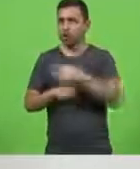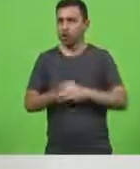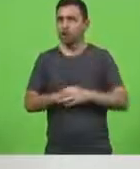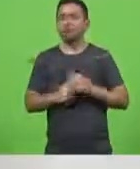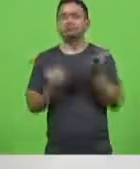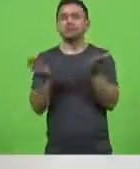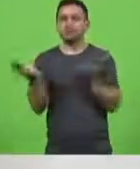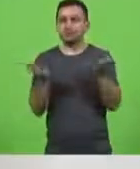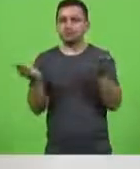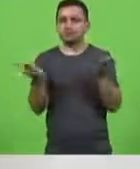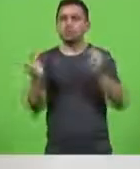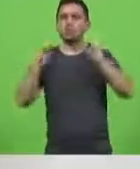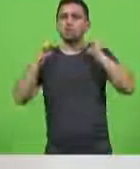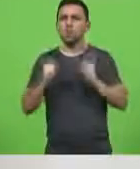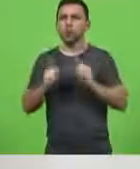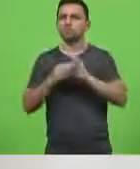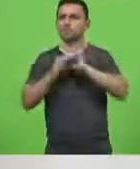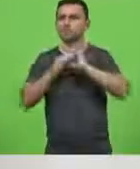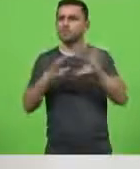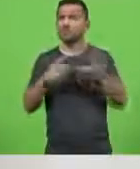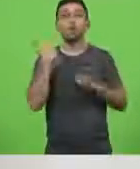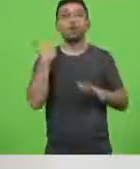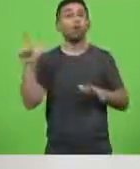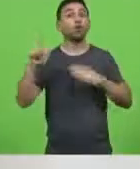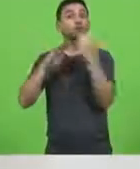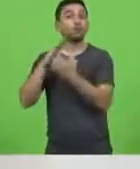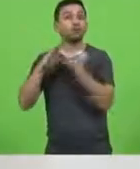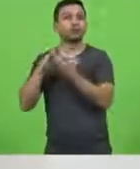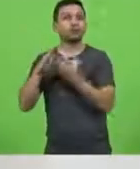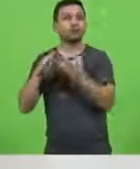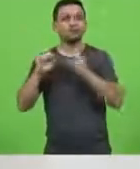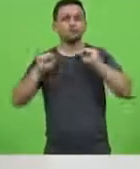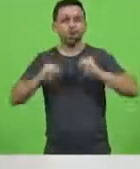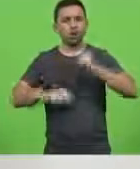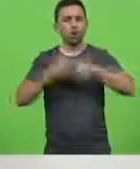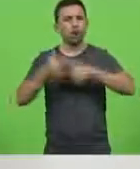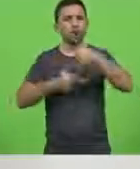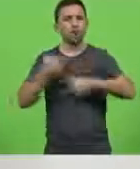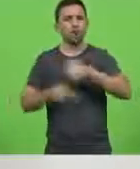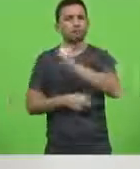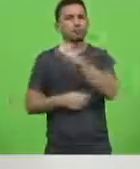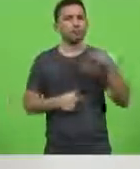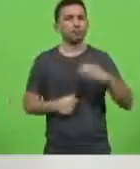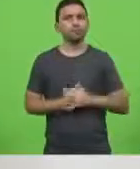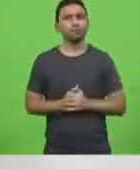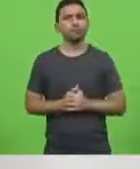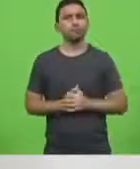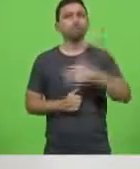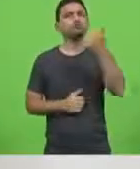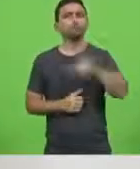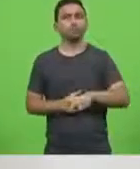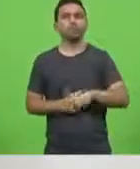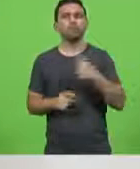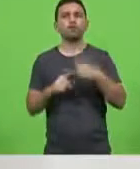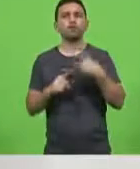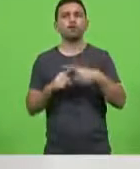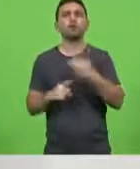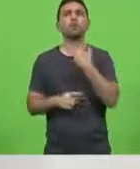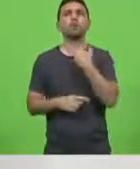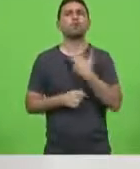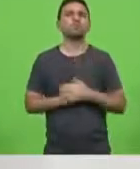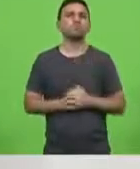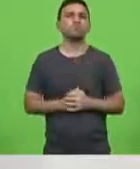licitação e permitir que outras empresas operem em Santa Catarina novamente por que não fazer?